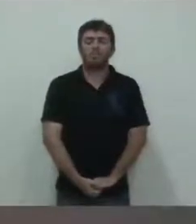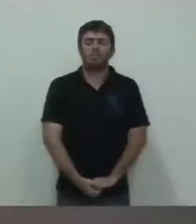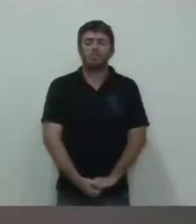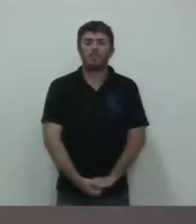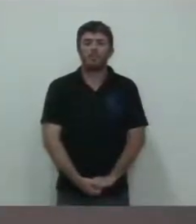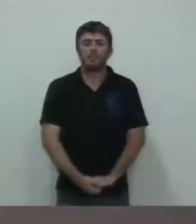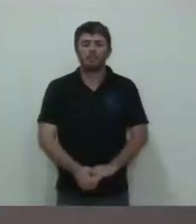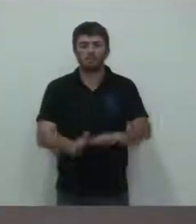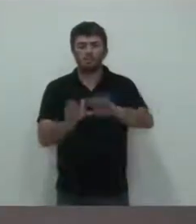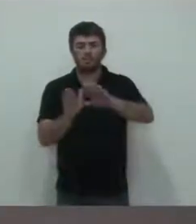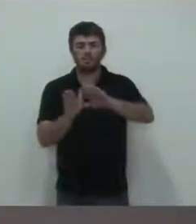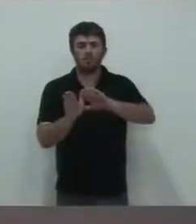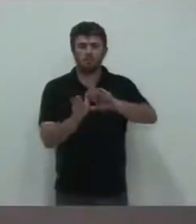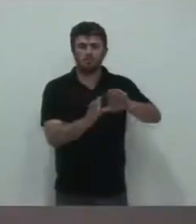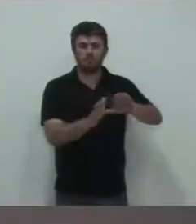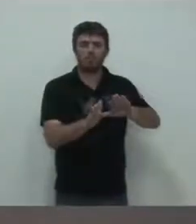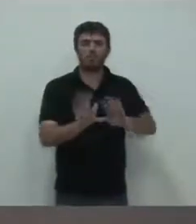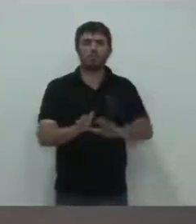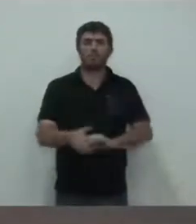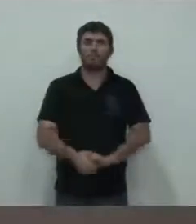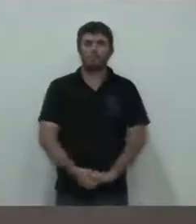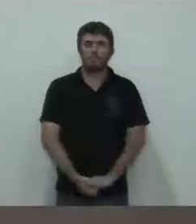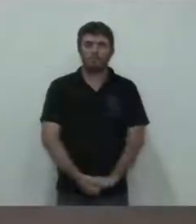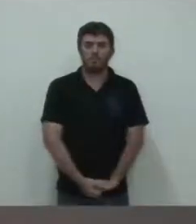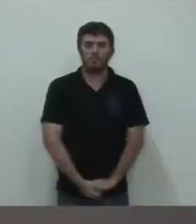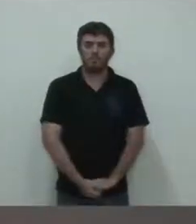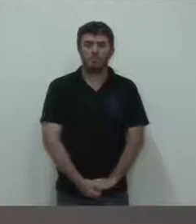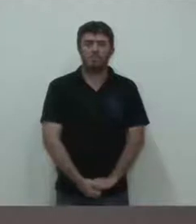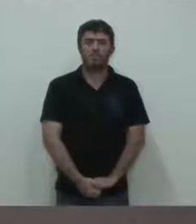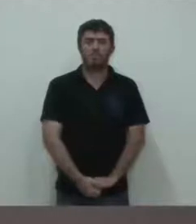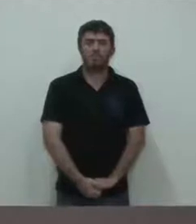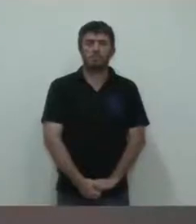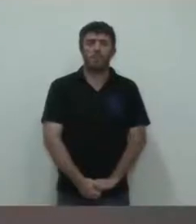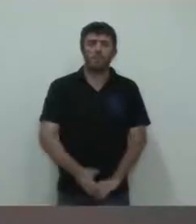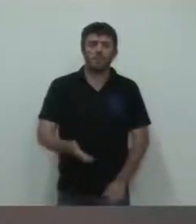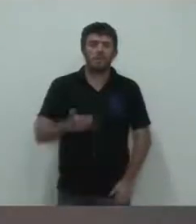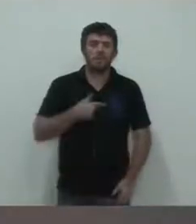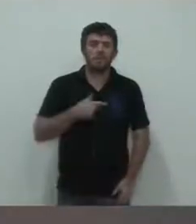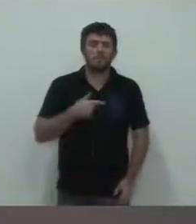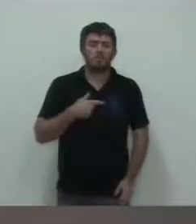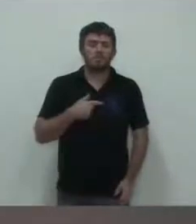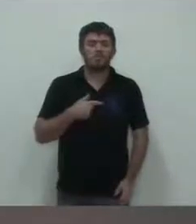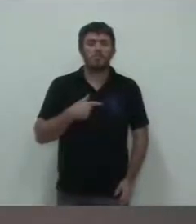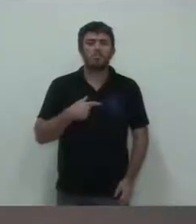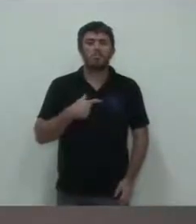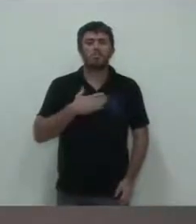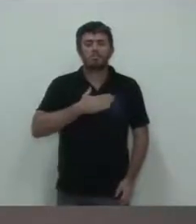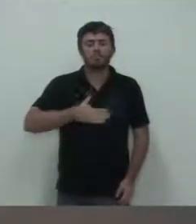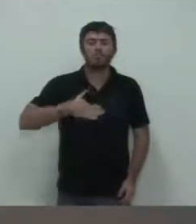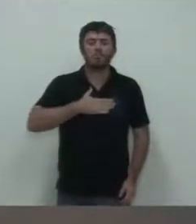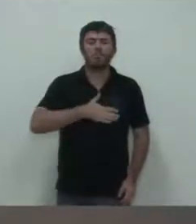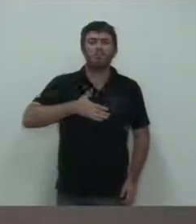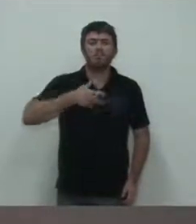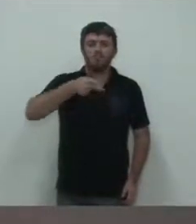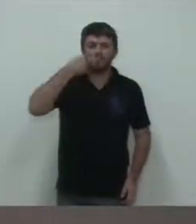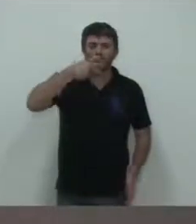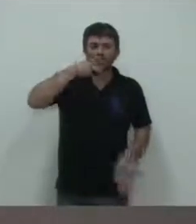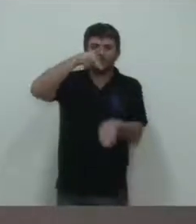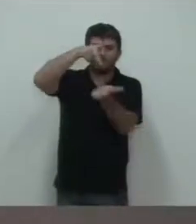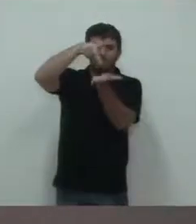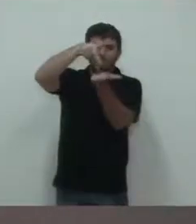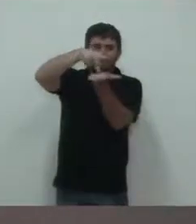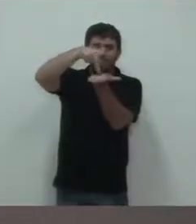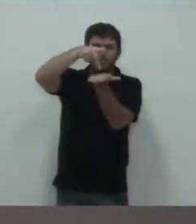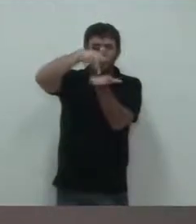falar um pouquinho. Vamos falar um pouco a verdade. Como sempre, gosto de falar a verdade e isso incomoda os grupos,